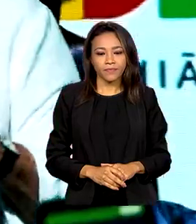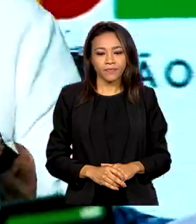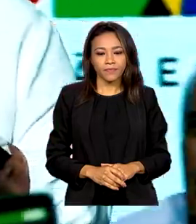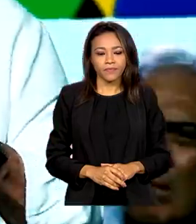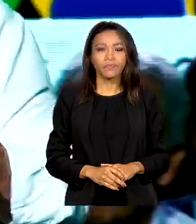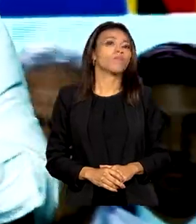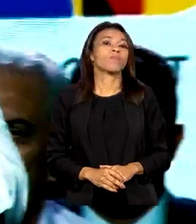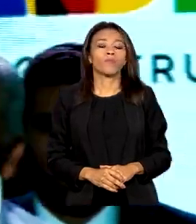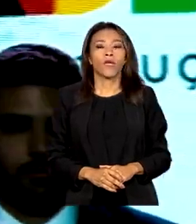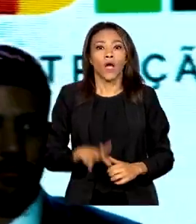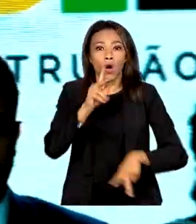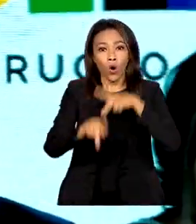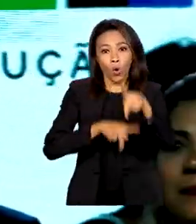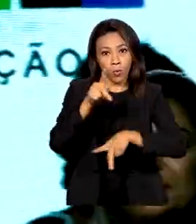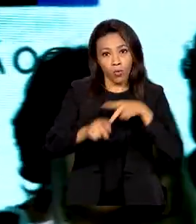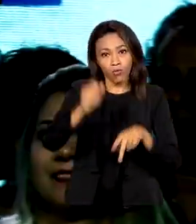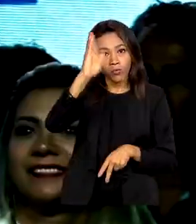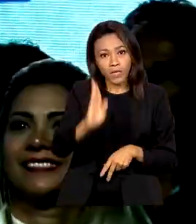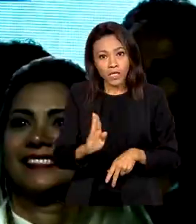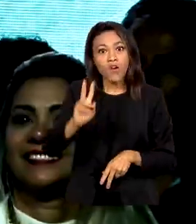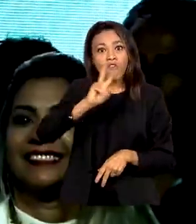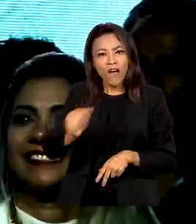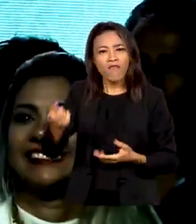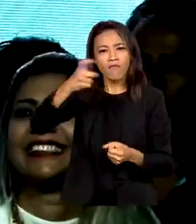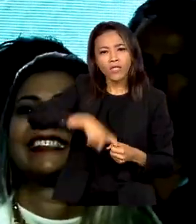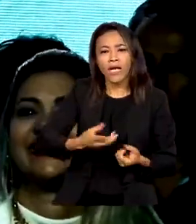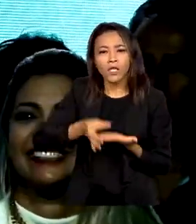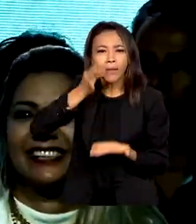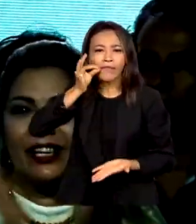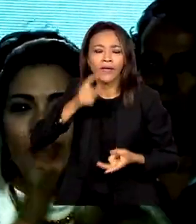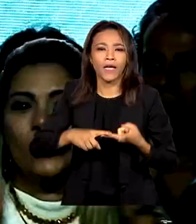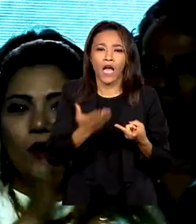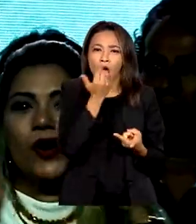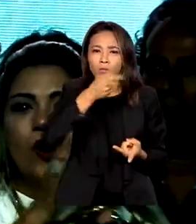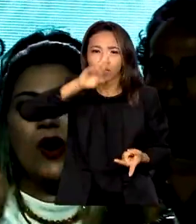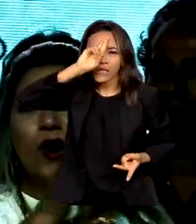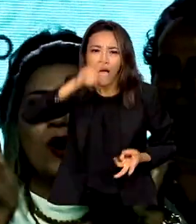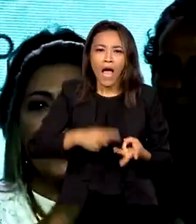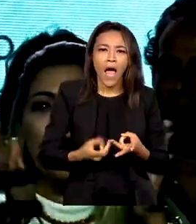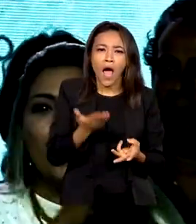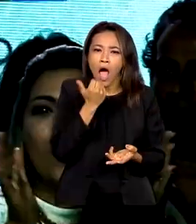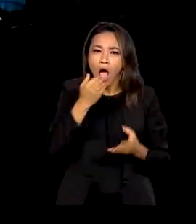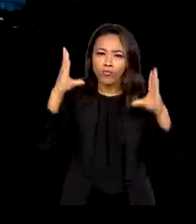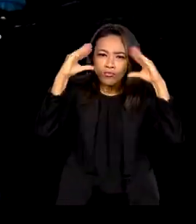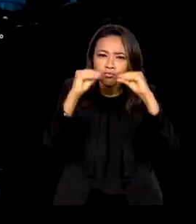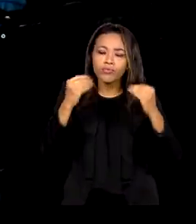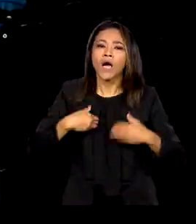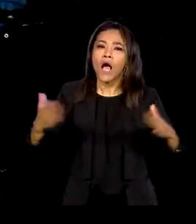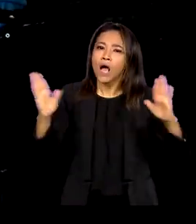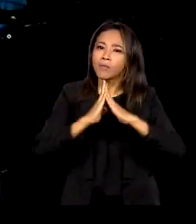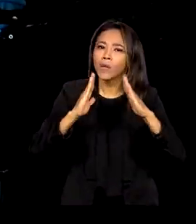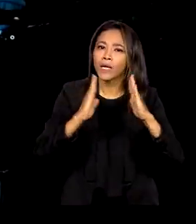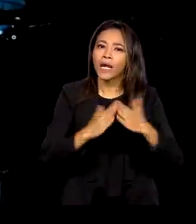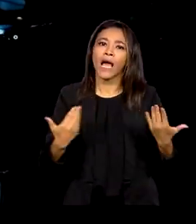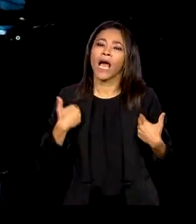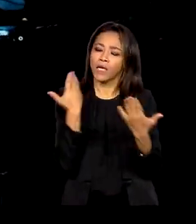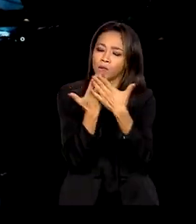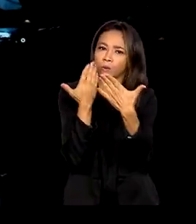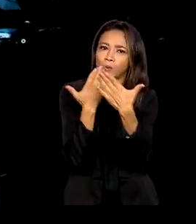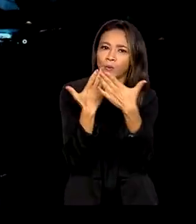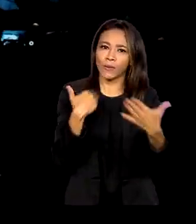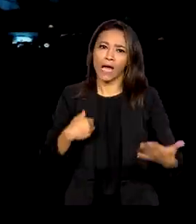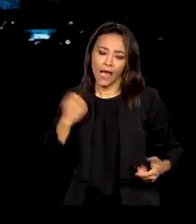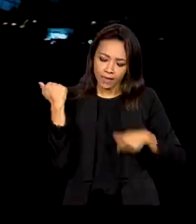O povo brasileiro vai voltar a tomar café, a almoçar, a jantar, a morar, a estudar,